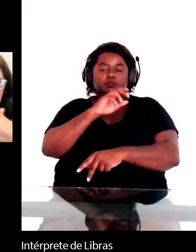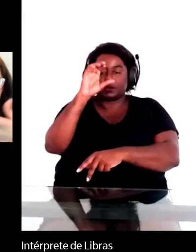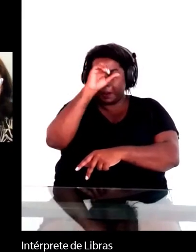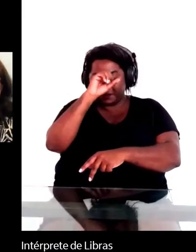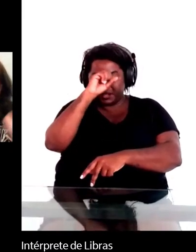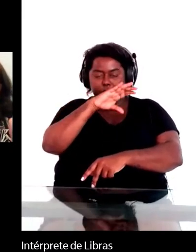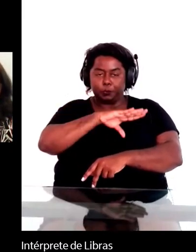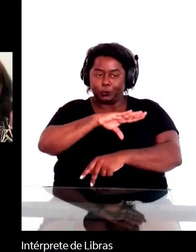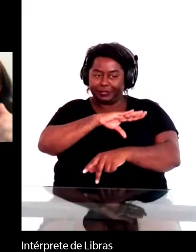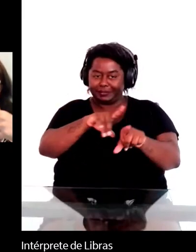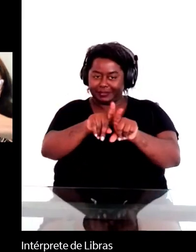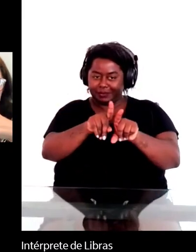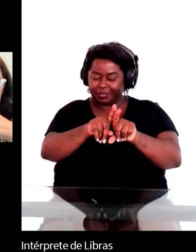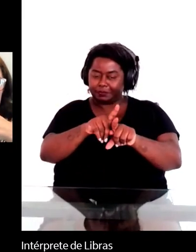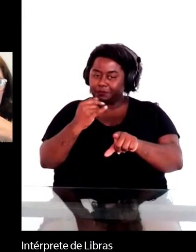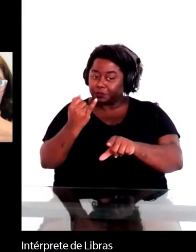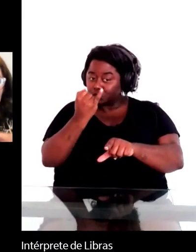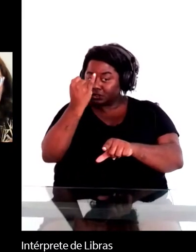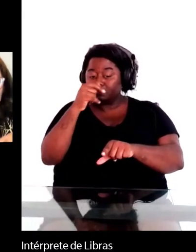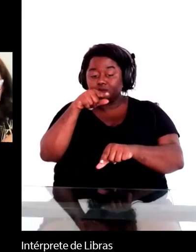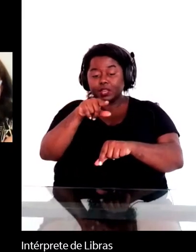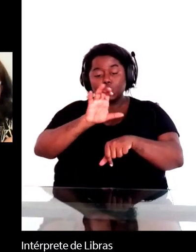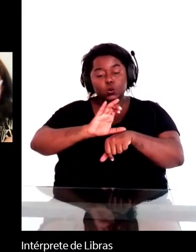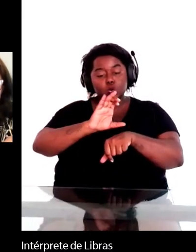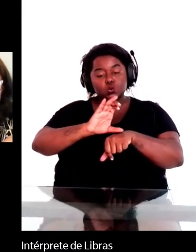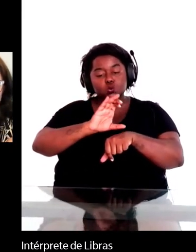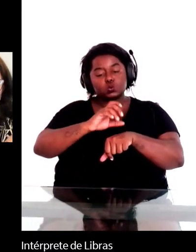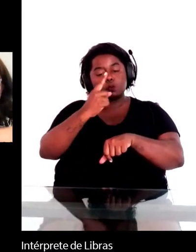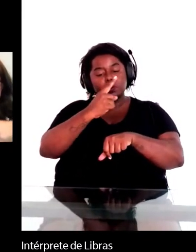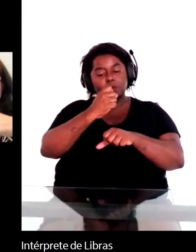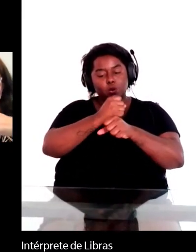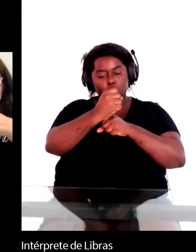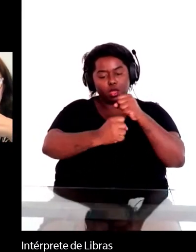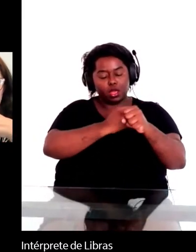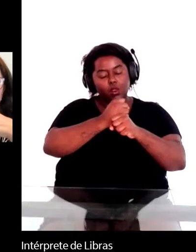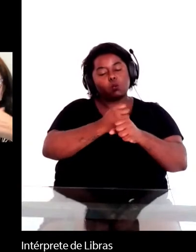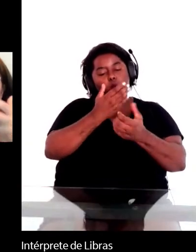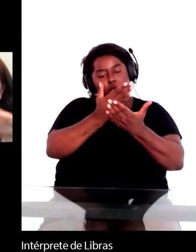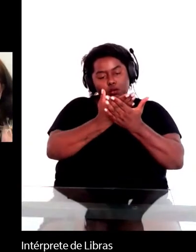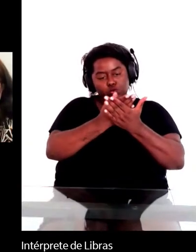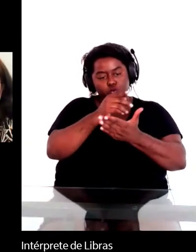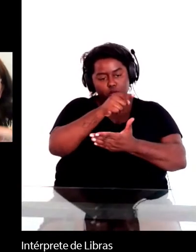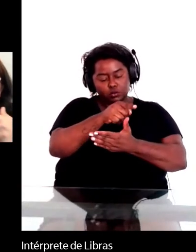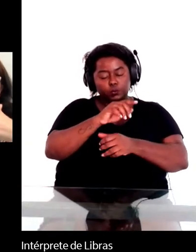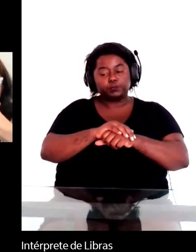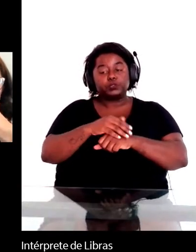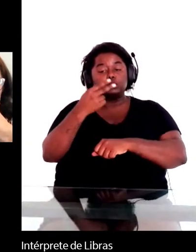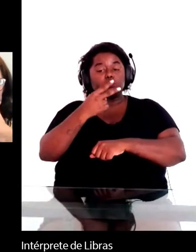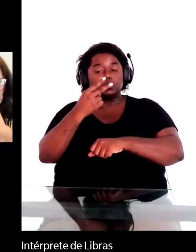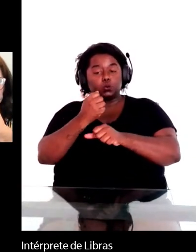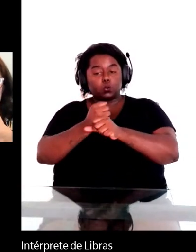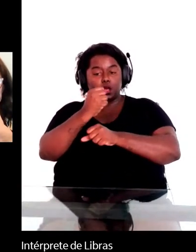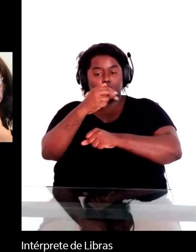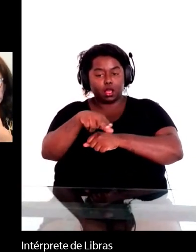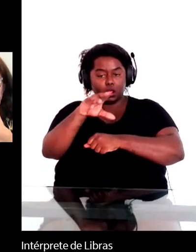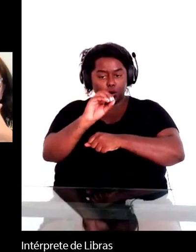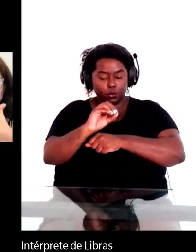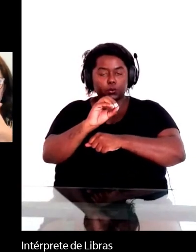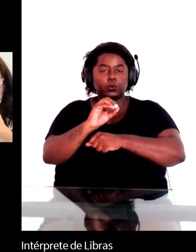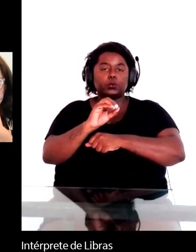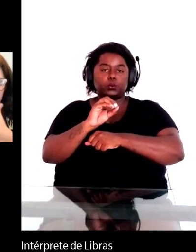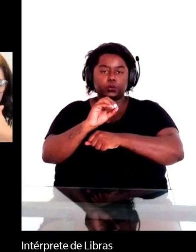português. Esse é um curso do primeiro ano. No segundo ano, devido a, como o professor